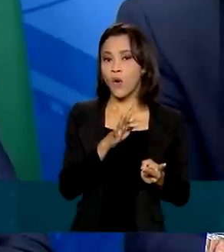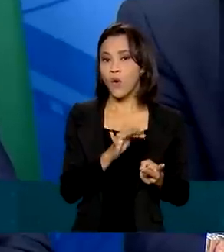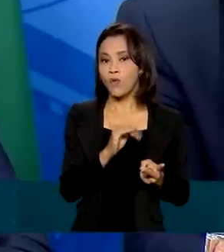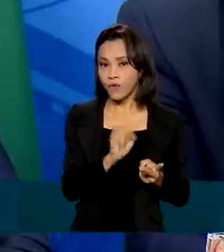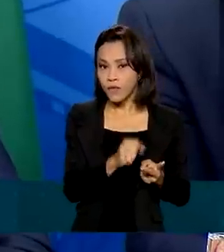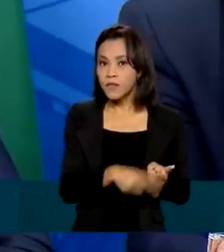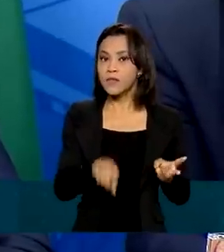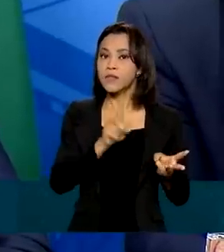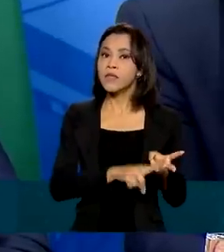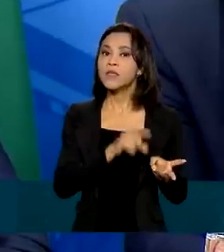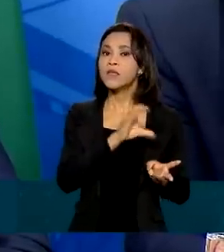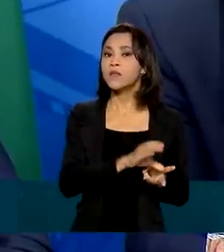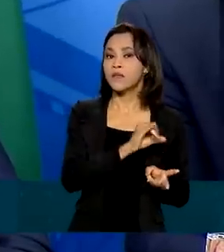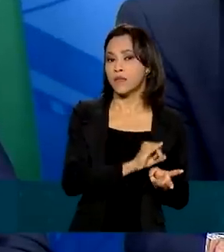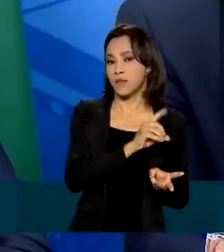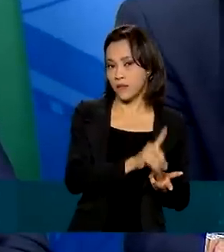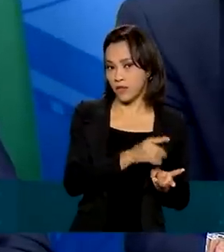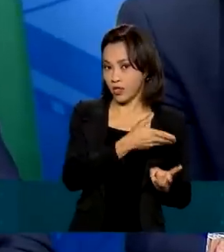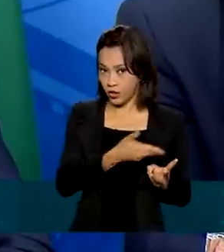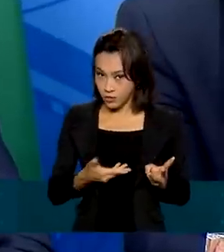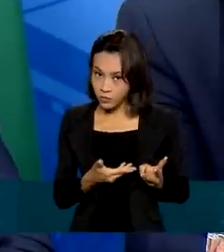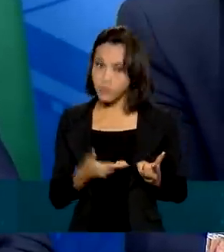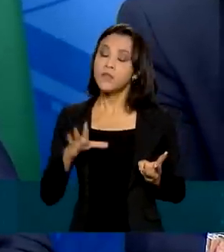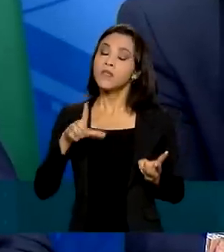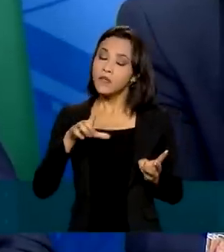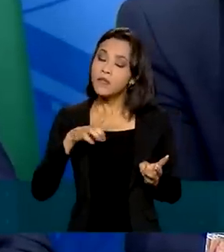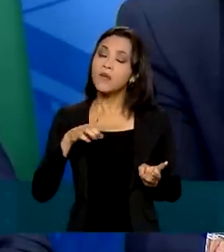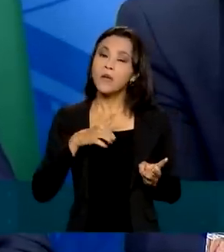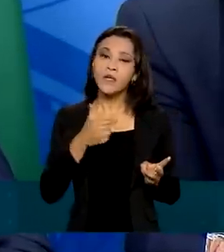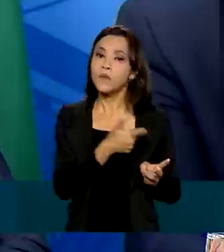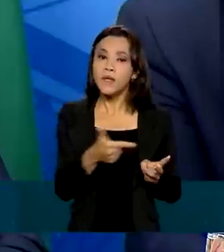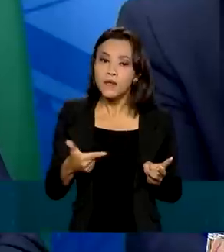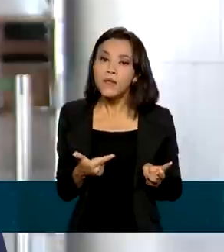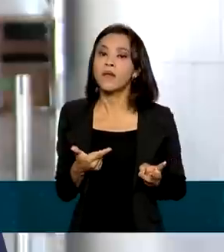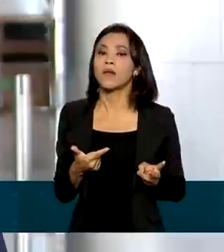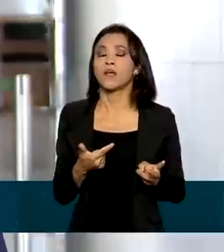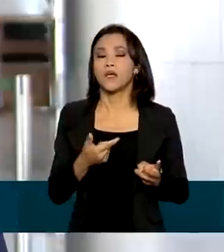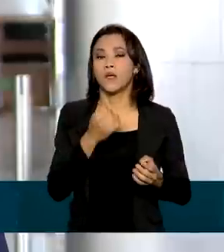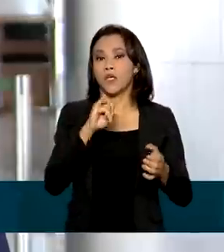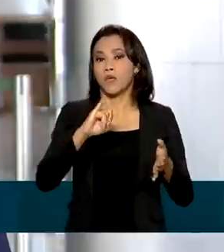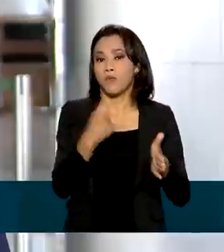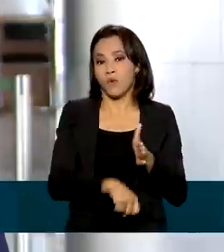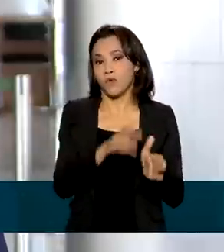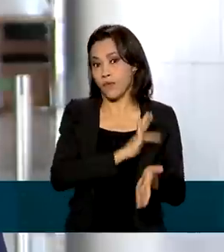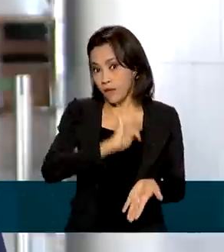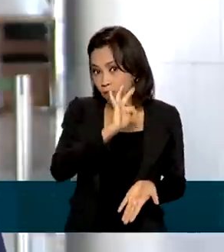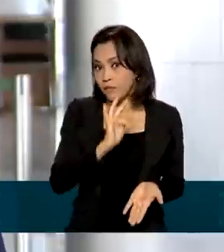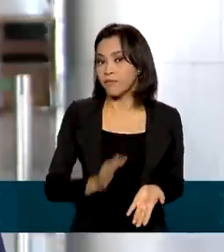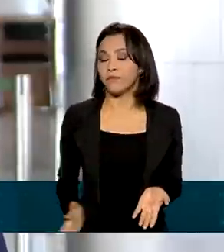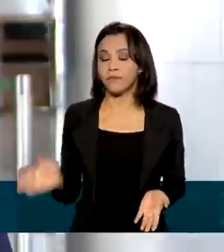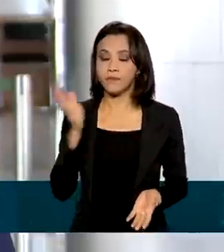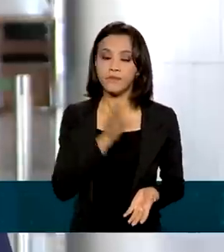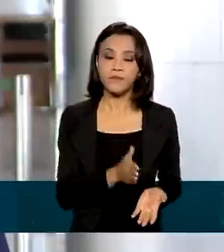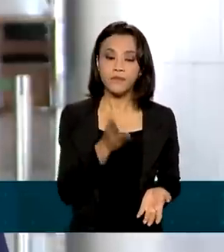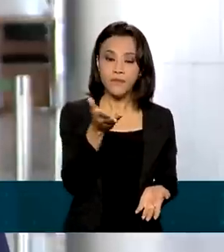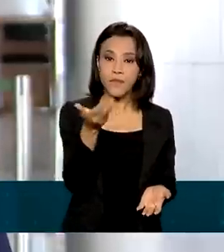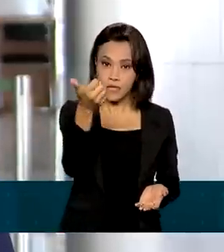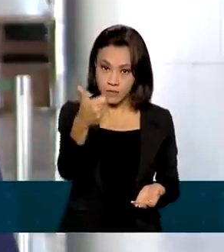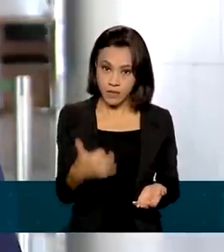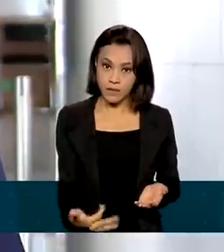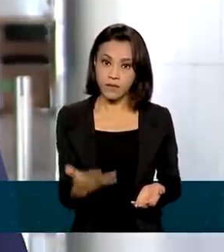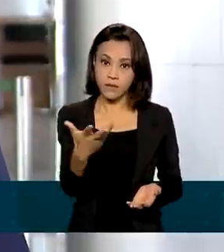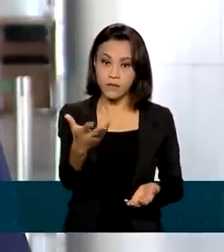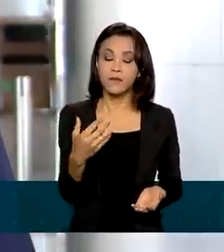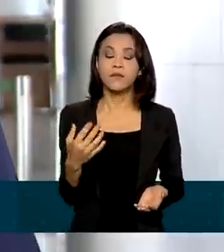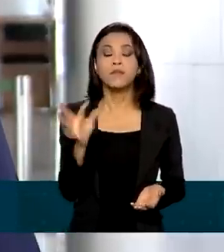gasolina também deixaria de ter imposto federal. Olha, o presidente do Senado, o